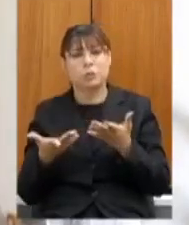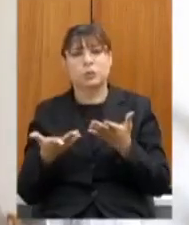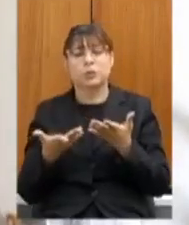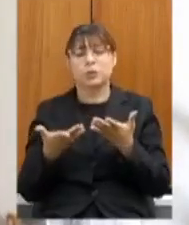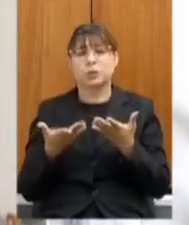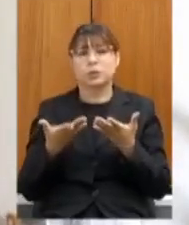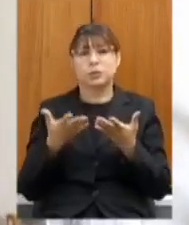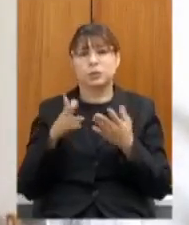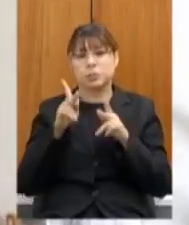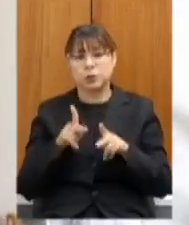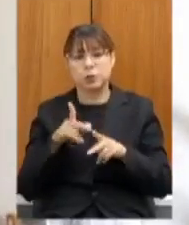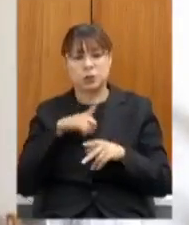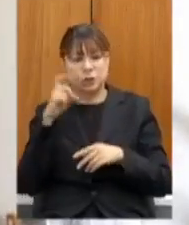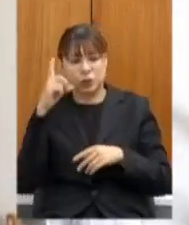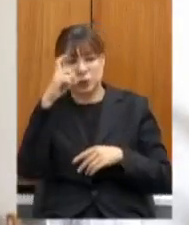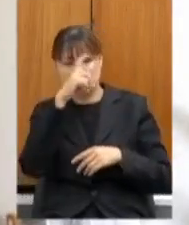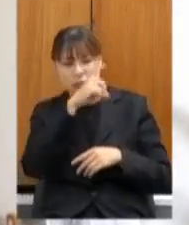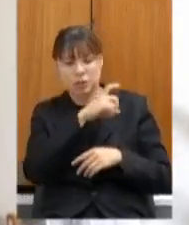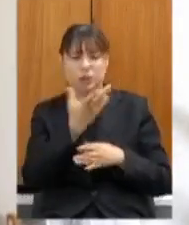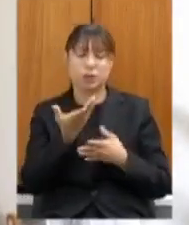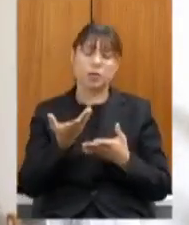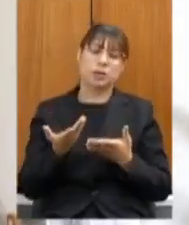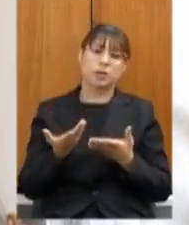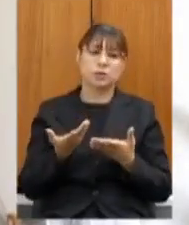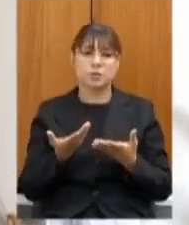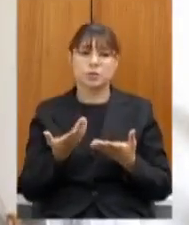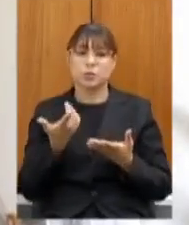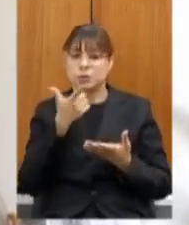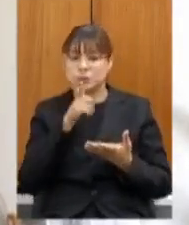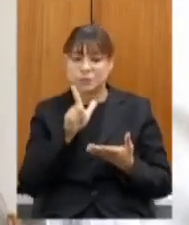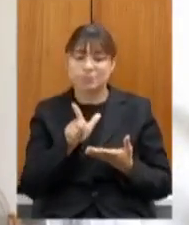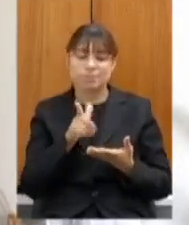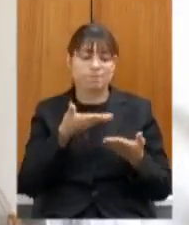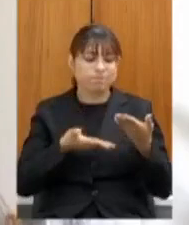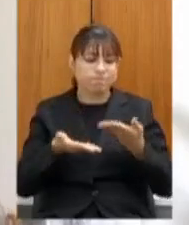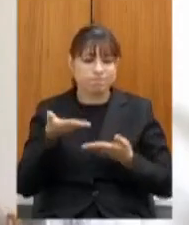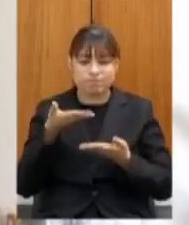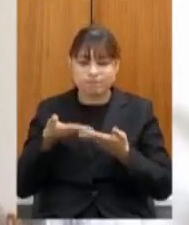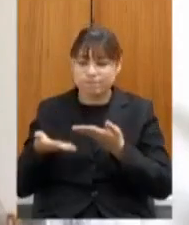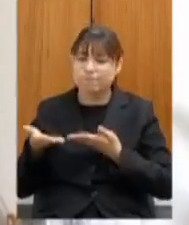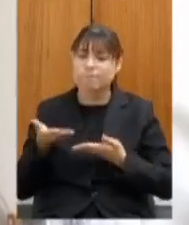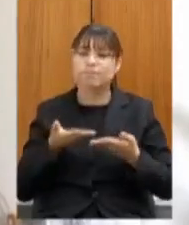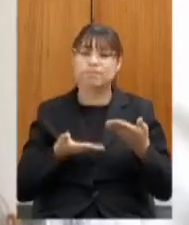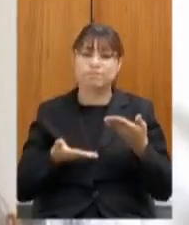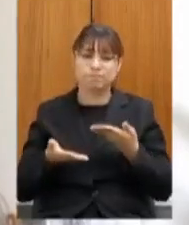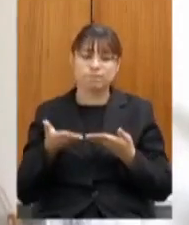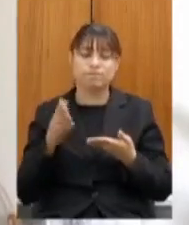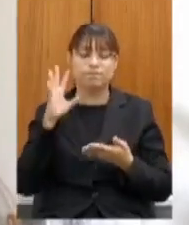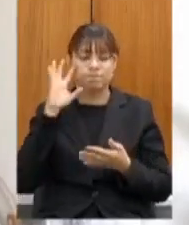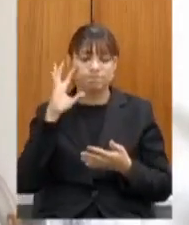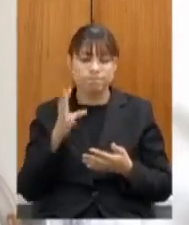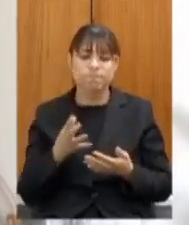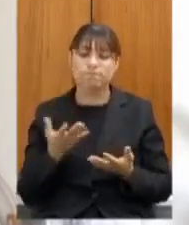daqueles que tem maior dificuldade de acesso e podermos dividir essas questões né